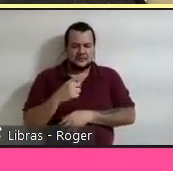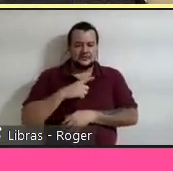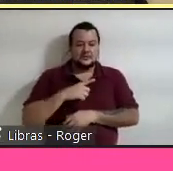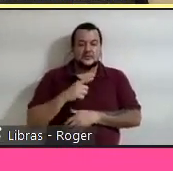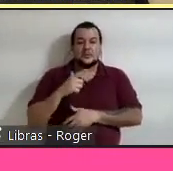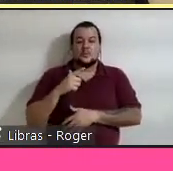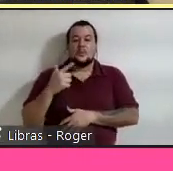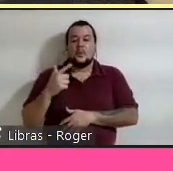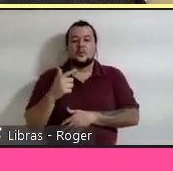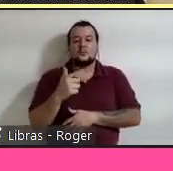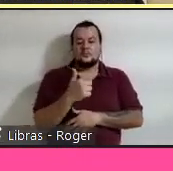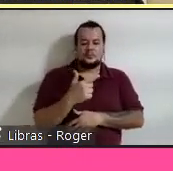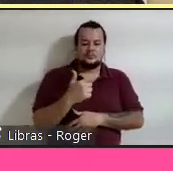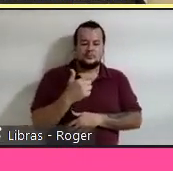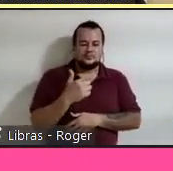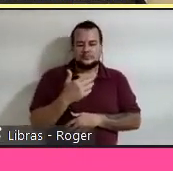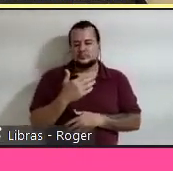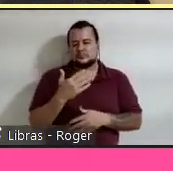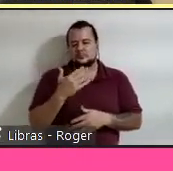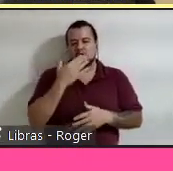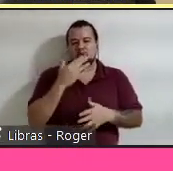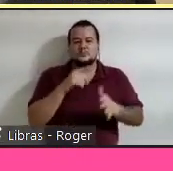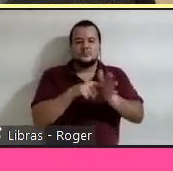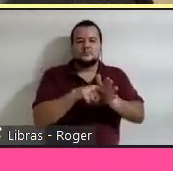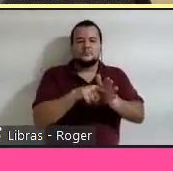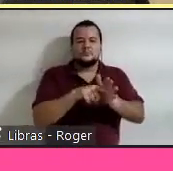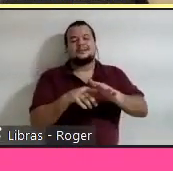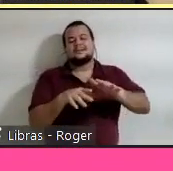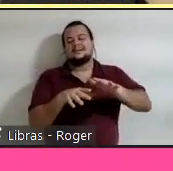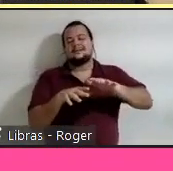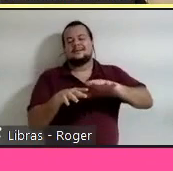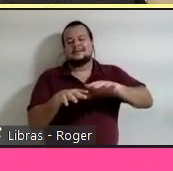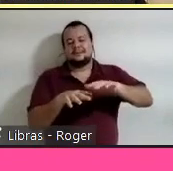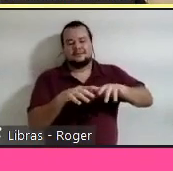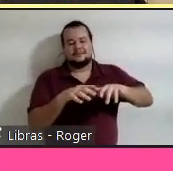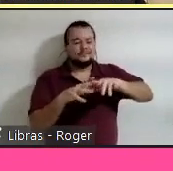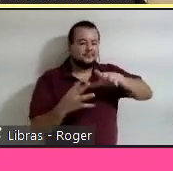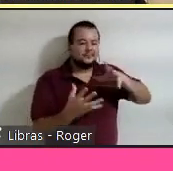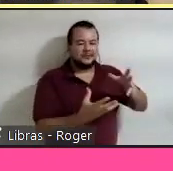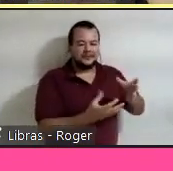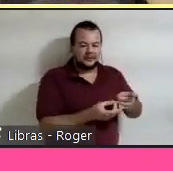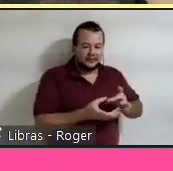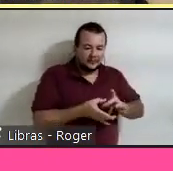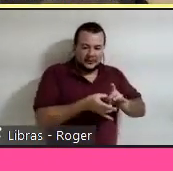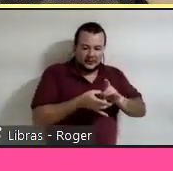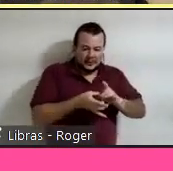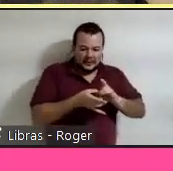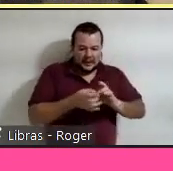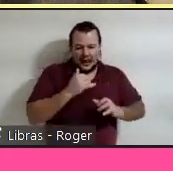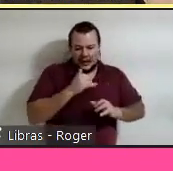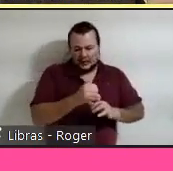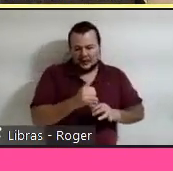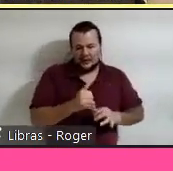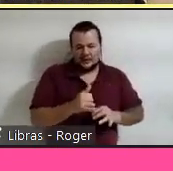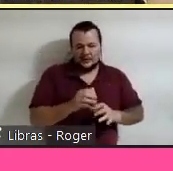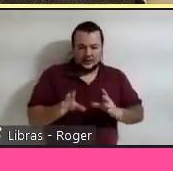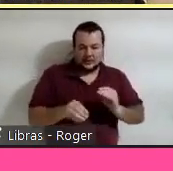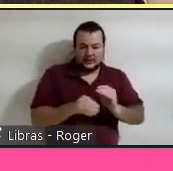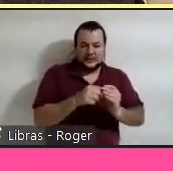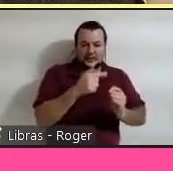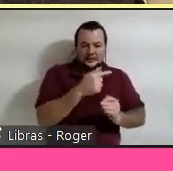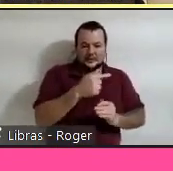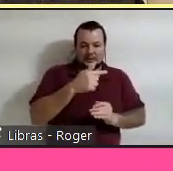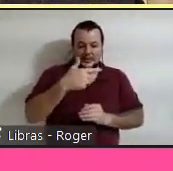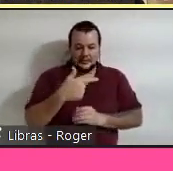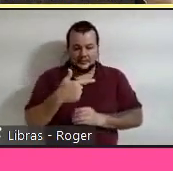pesquisa internacional vinculado à Agência Internacional de Energia, que é o Anexo 72, que é para olhar a avaliação do ciclo de vida de